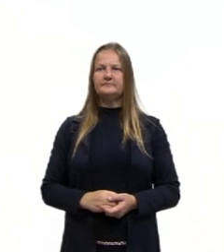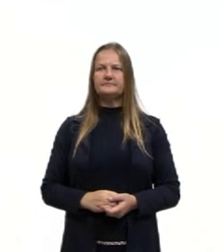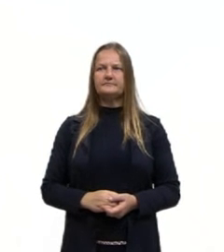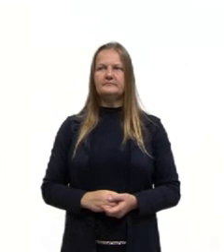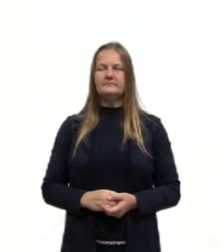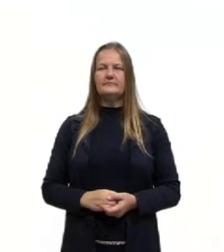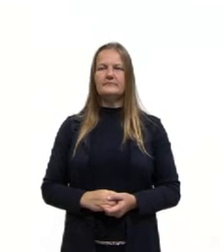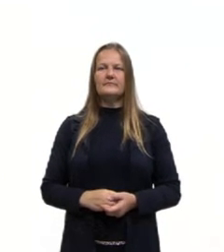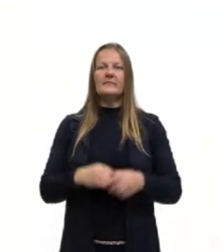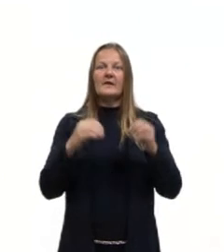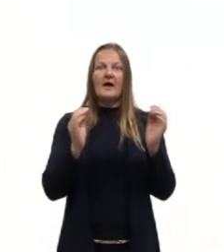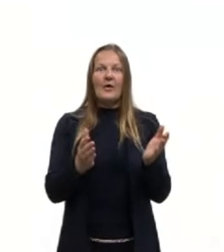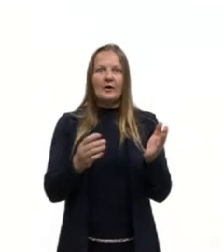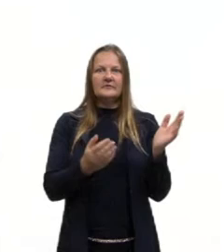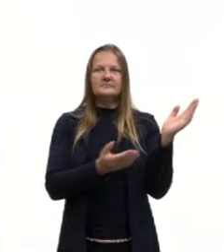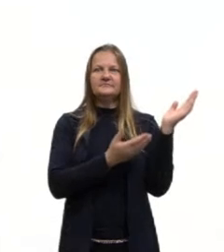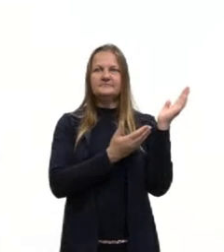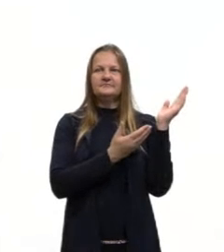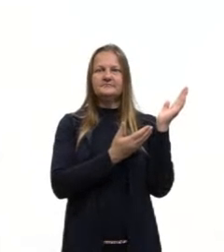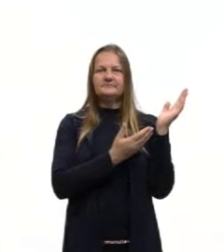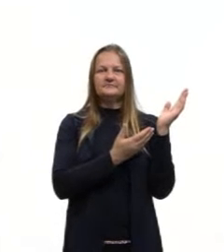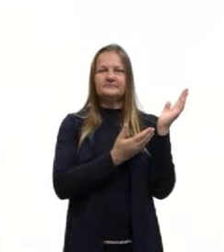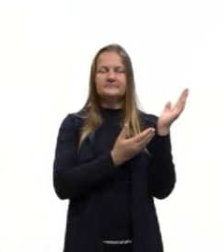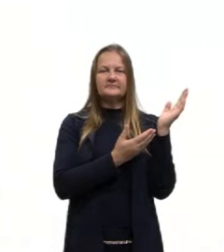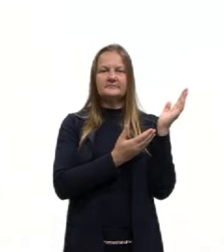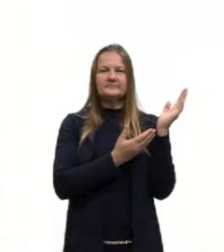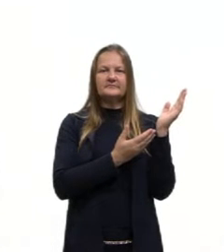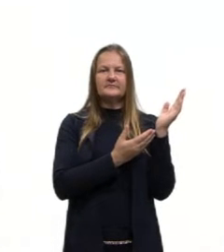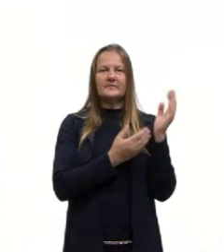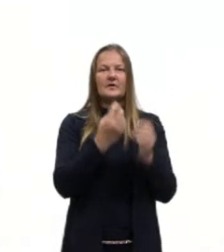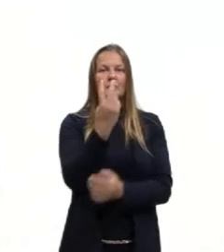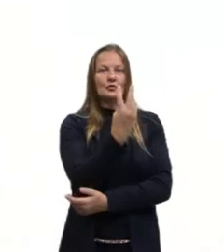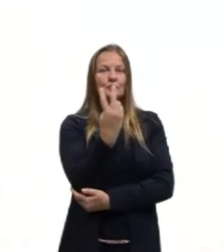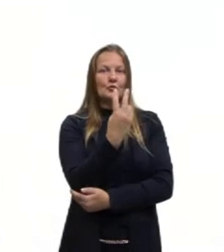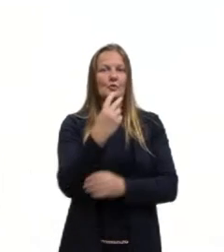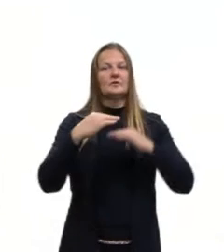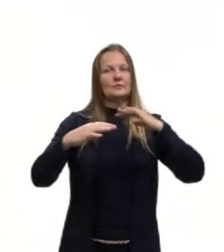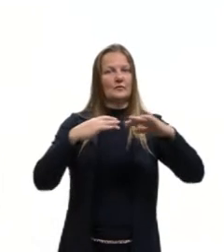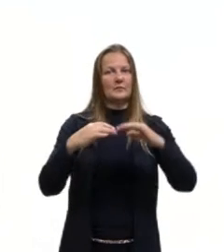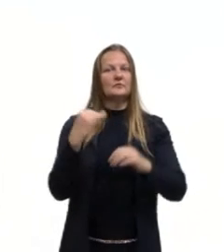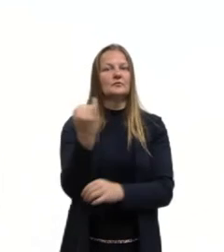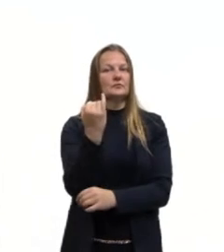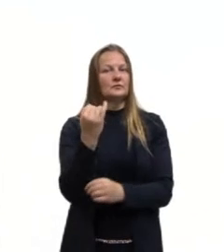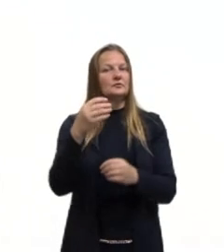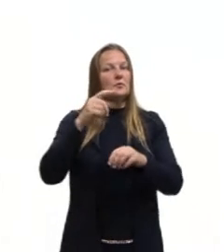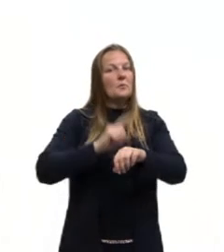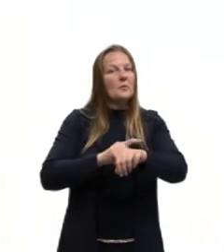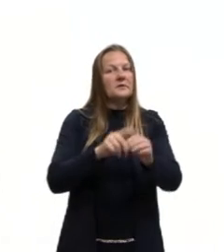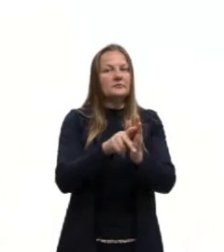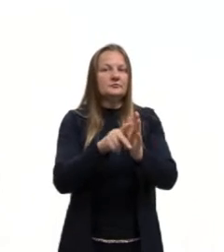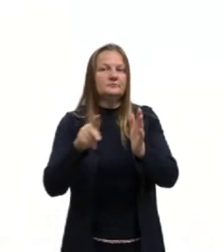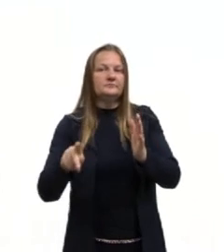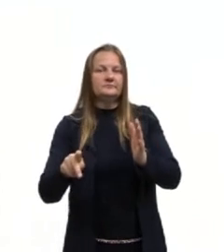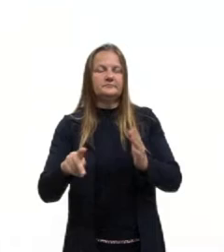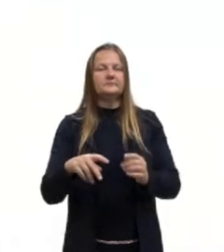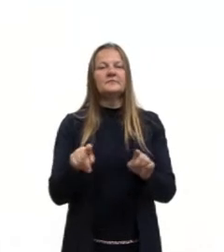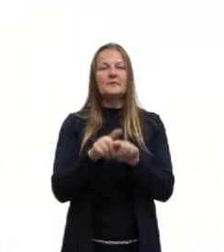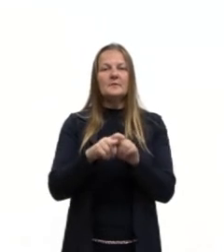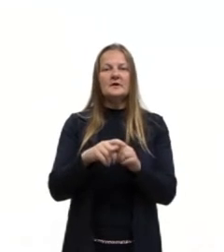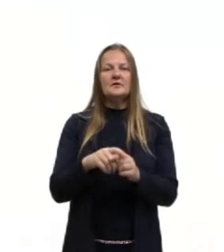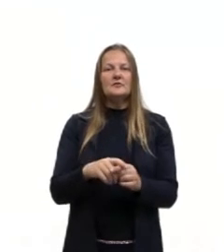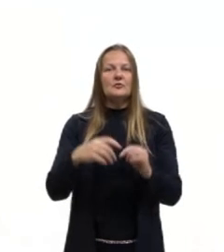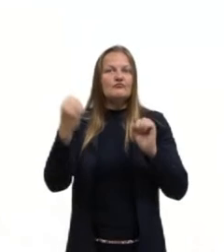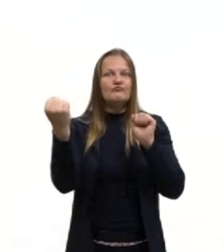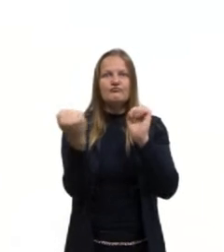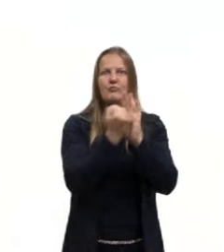E aí, gente, aqui para essa introdução da arte contemporânea, eu vou falar de dois movimentos que acompanham esse período e que são o